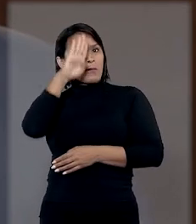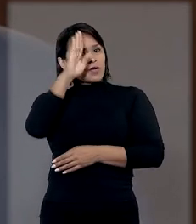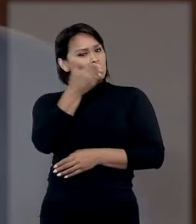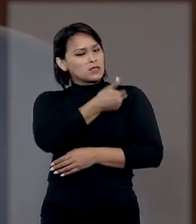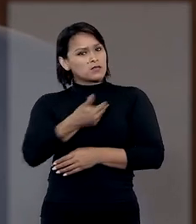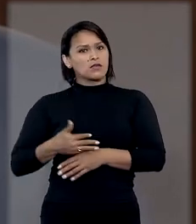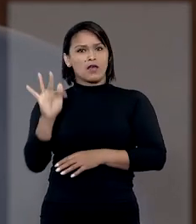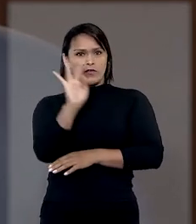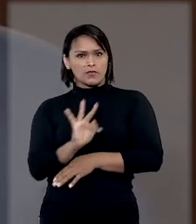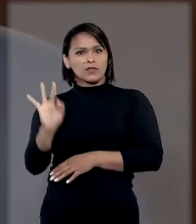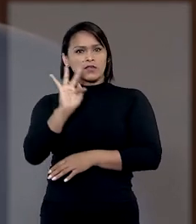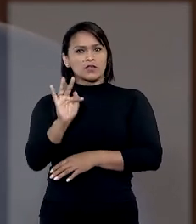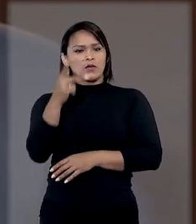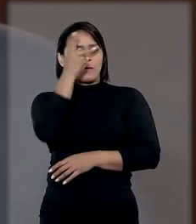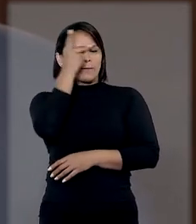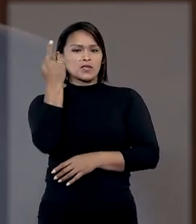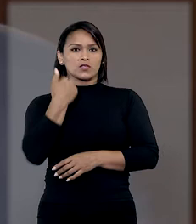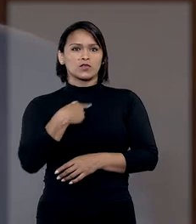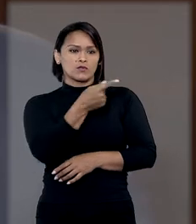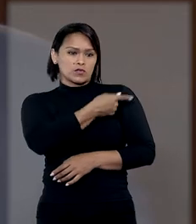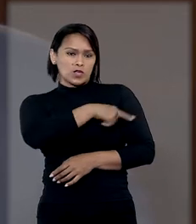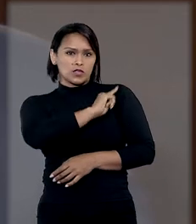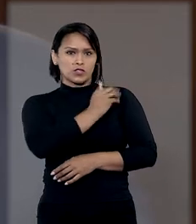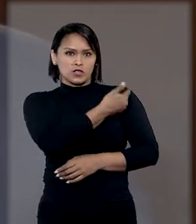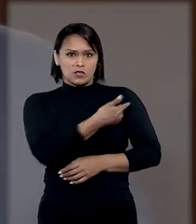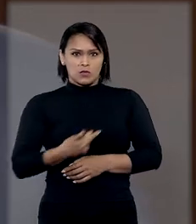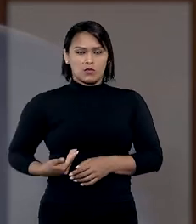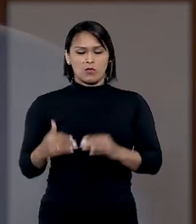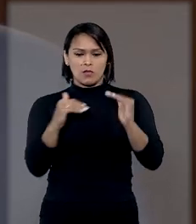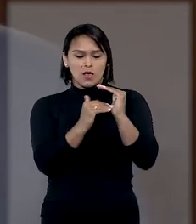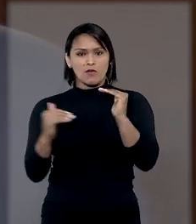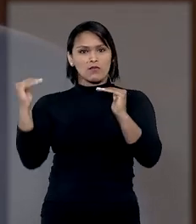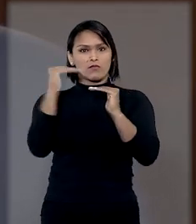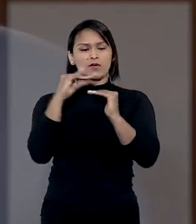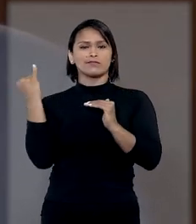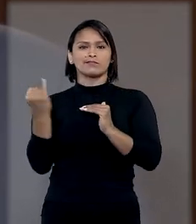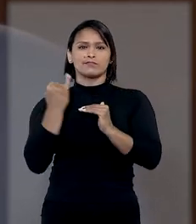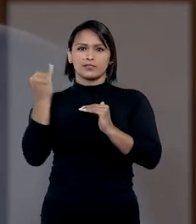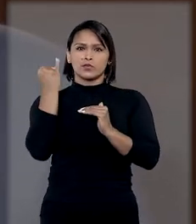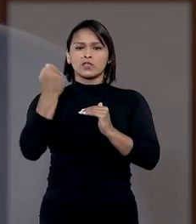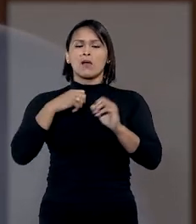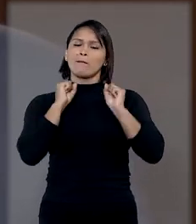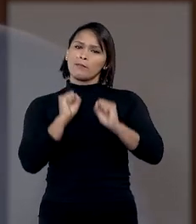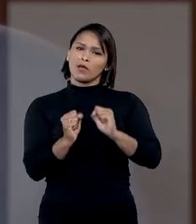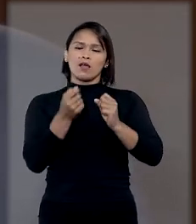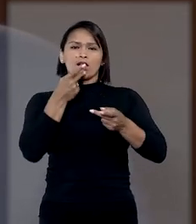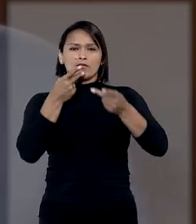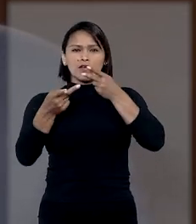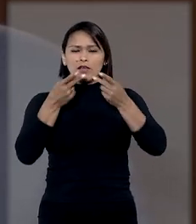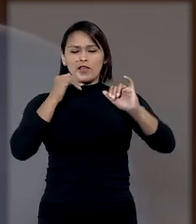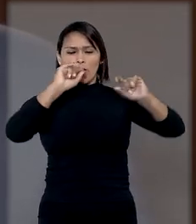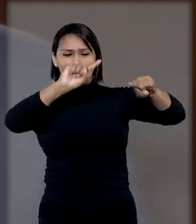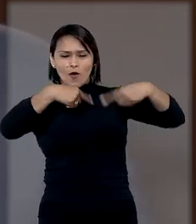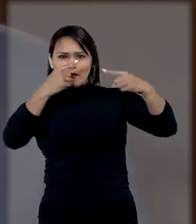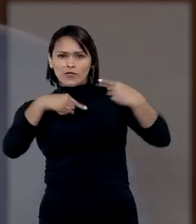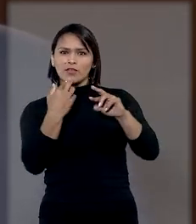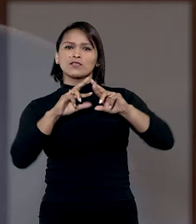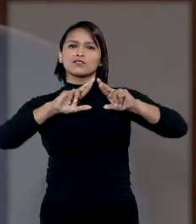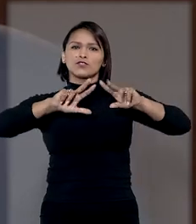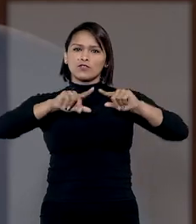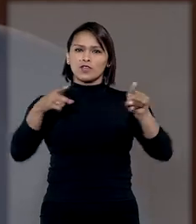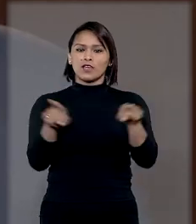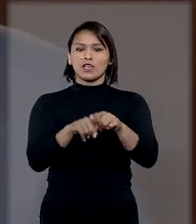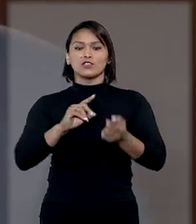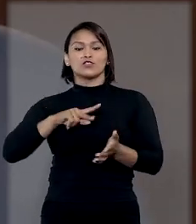presidente da República, pessoa que por ser agente público do nível mais elevado está sujeita a críticas e ofensas de maneira